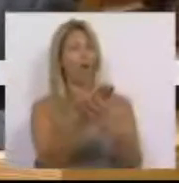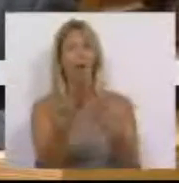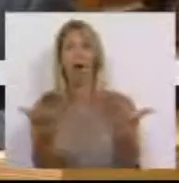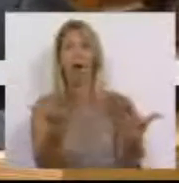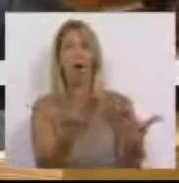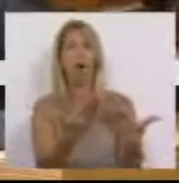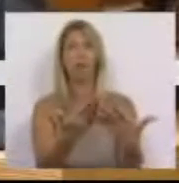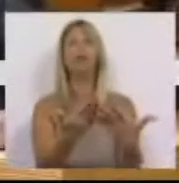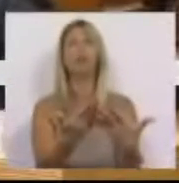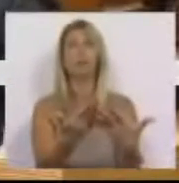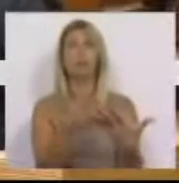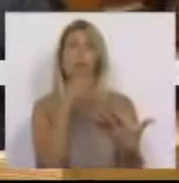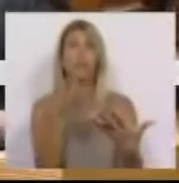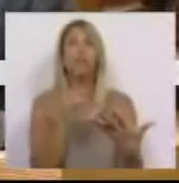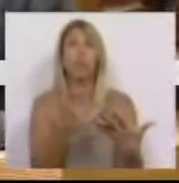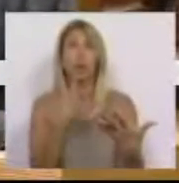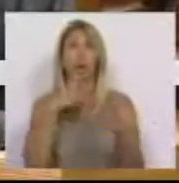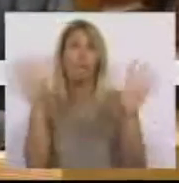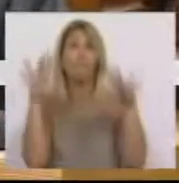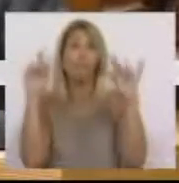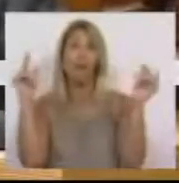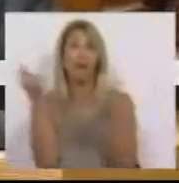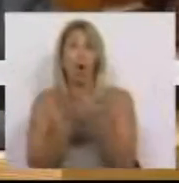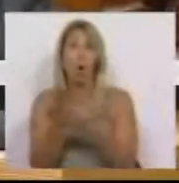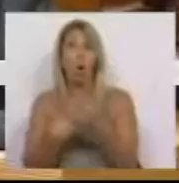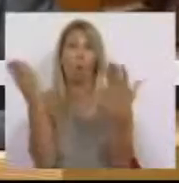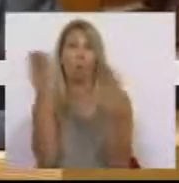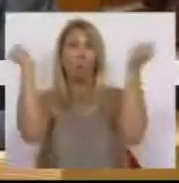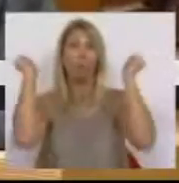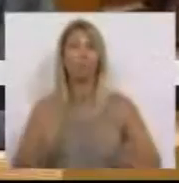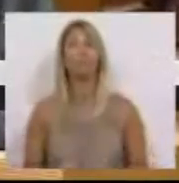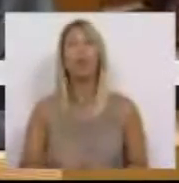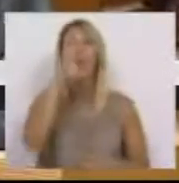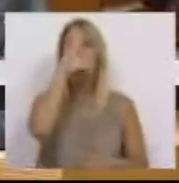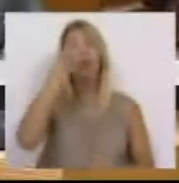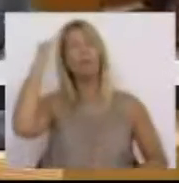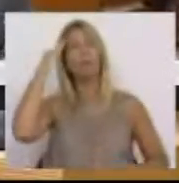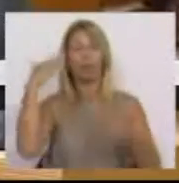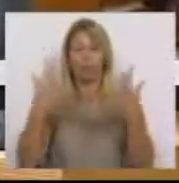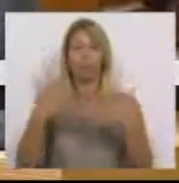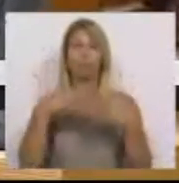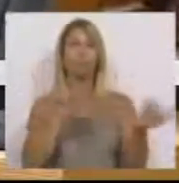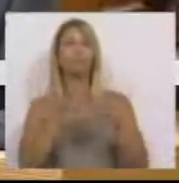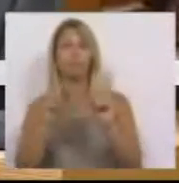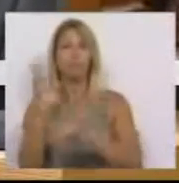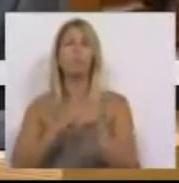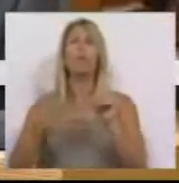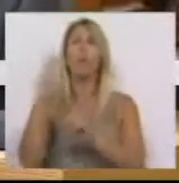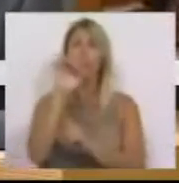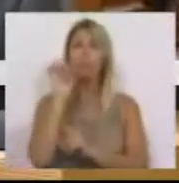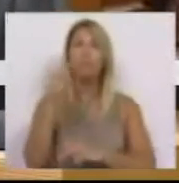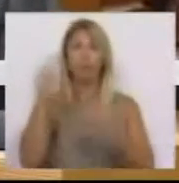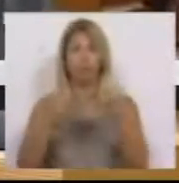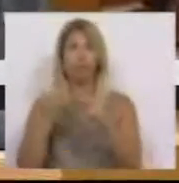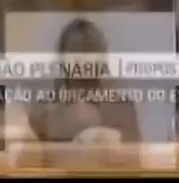econômico foi-se. O Governo prevê no orçamento retificativo um aumento significativo da receita fiscal até